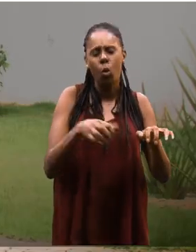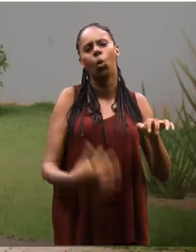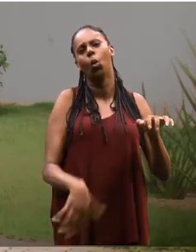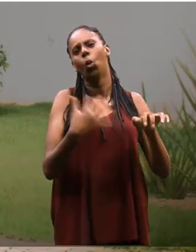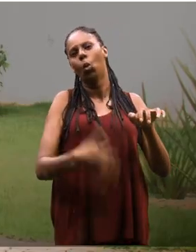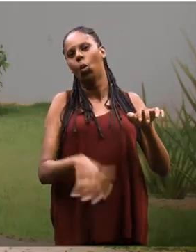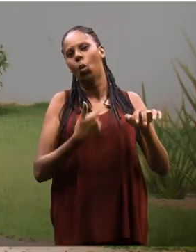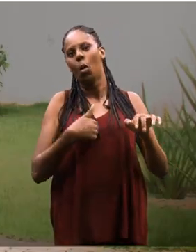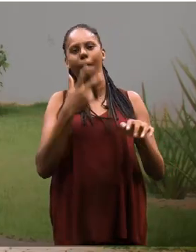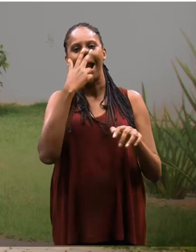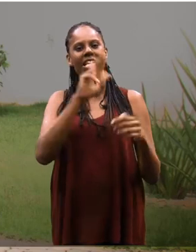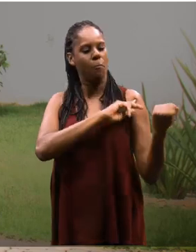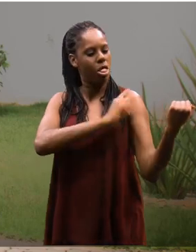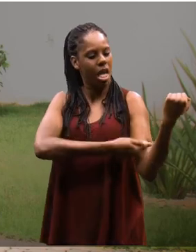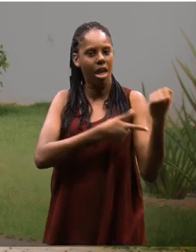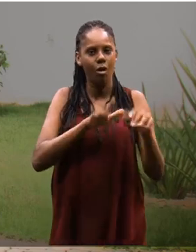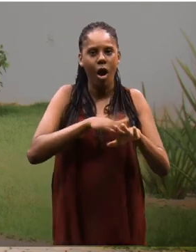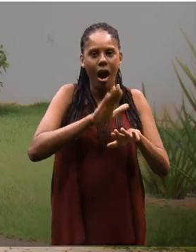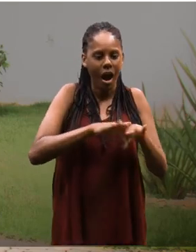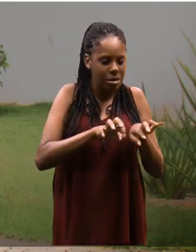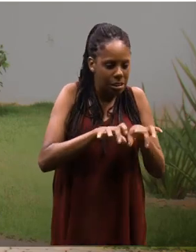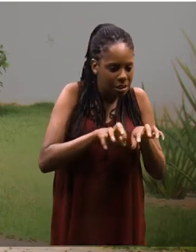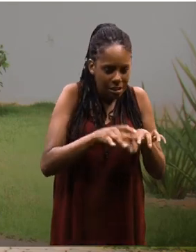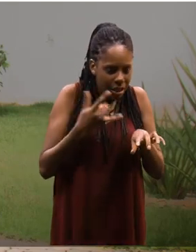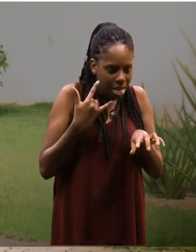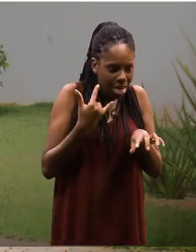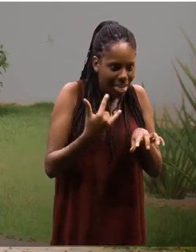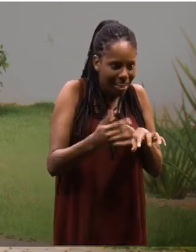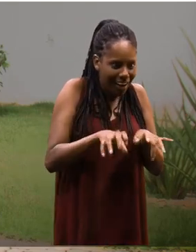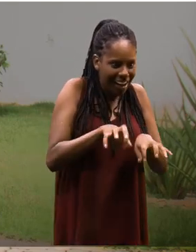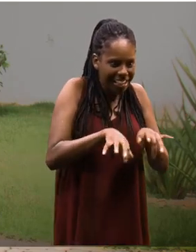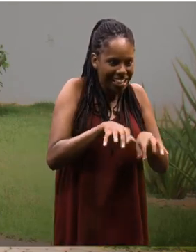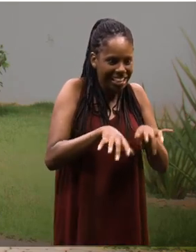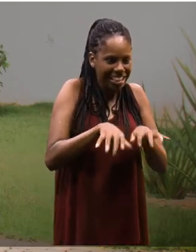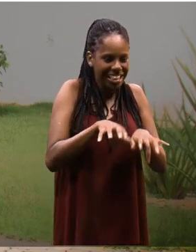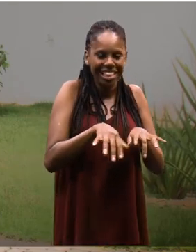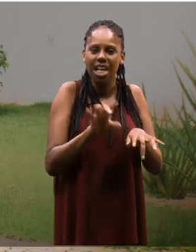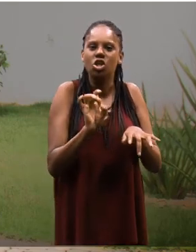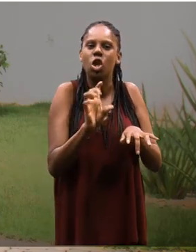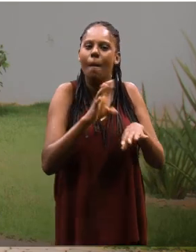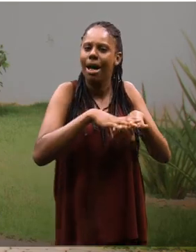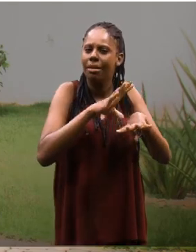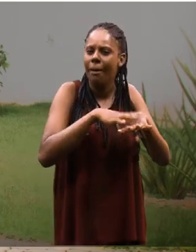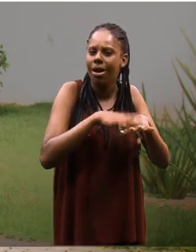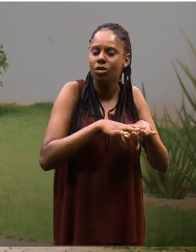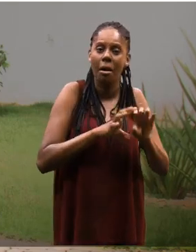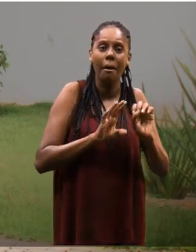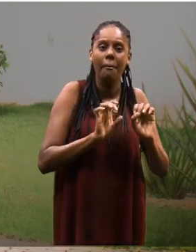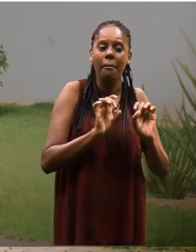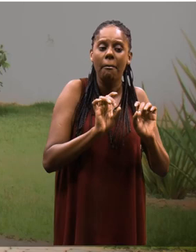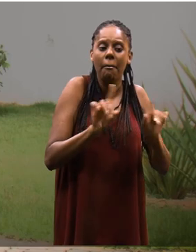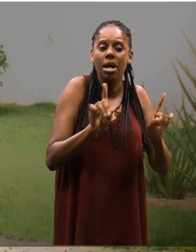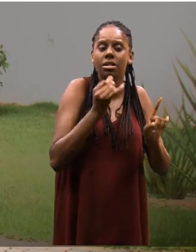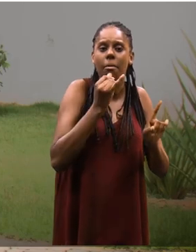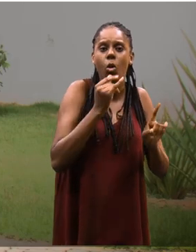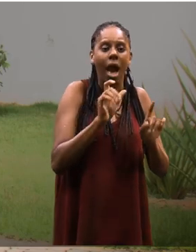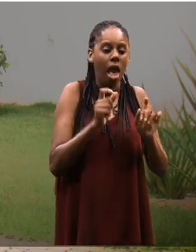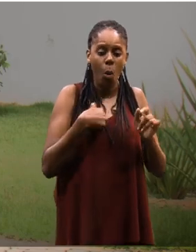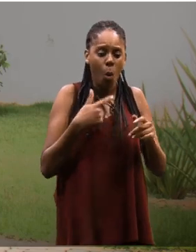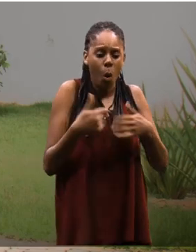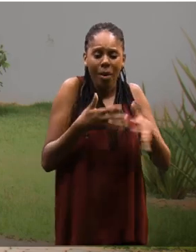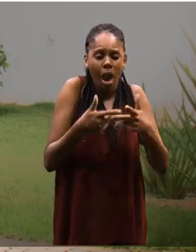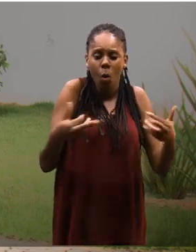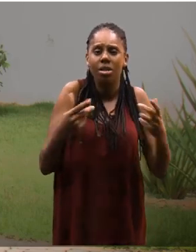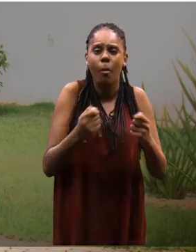você tem muito poder na sua mão, e aí eu fiquei muito encantada com isso, não só na parte relacionada à matemática, mas relacionada a qualquer coisa, eu podia